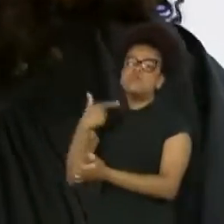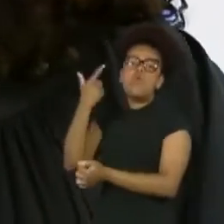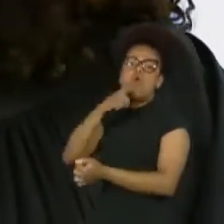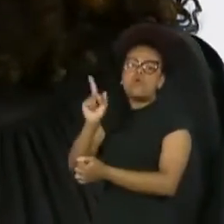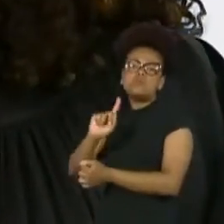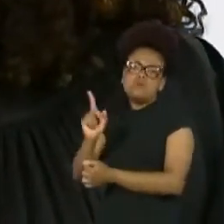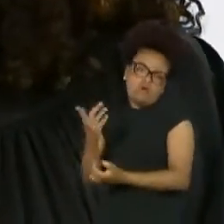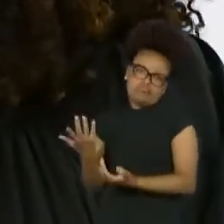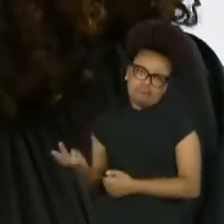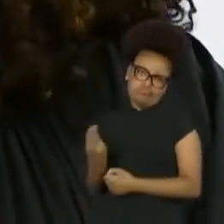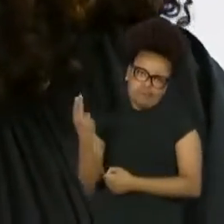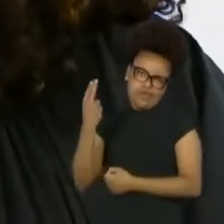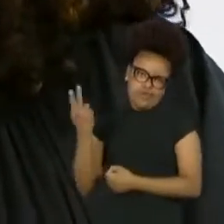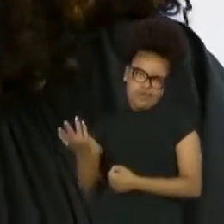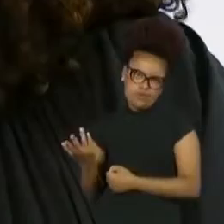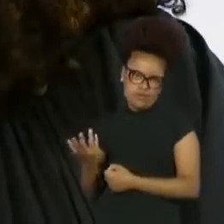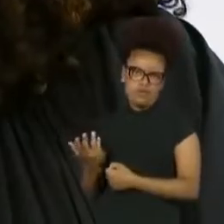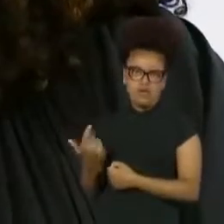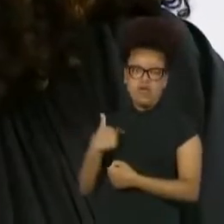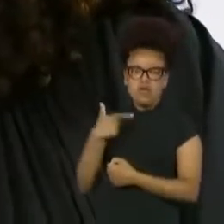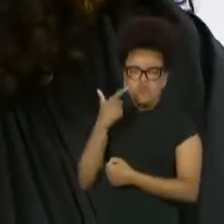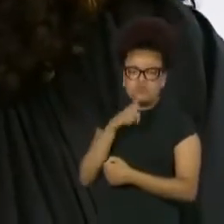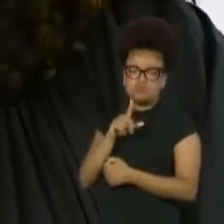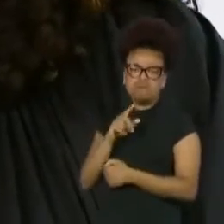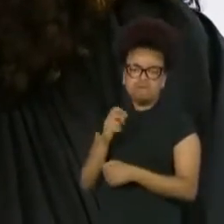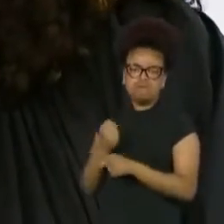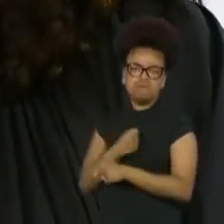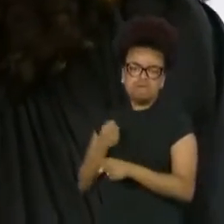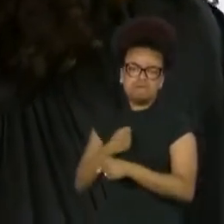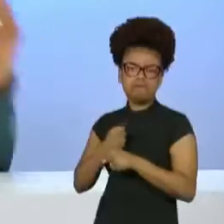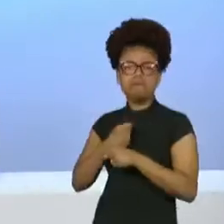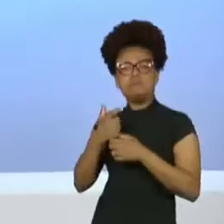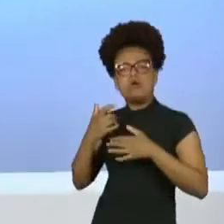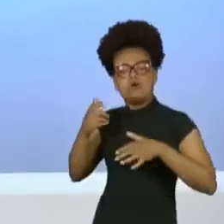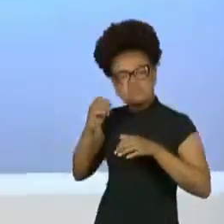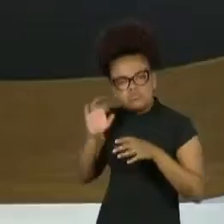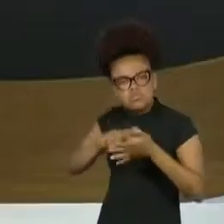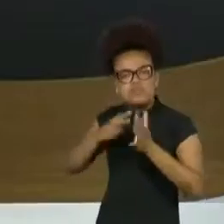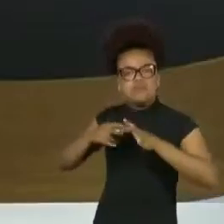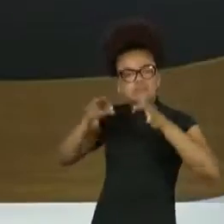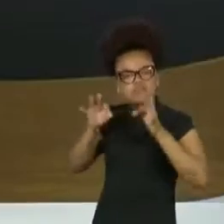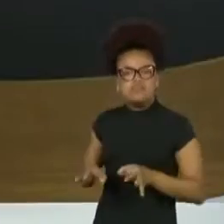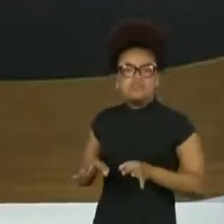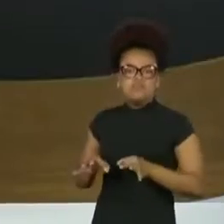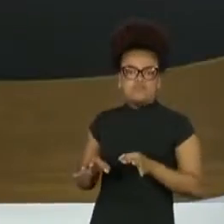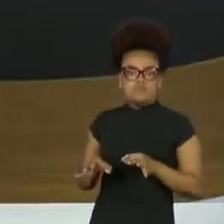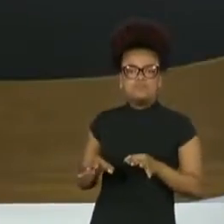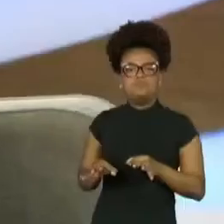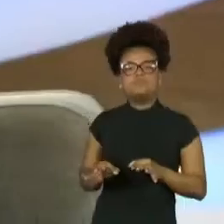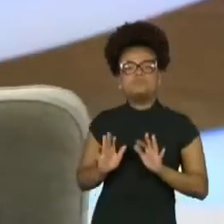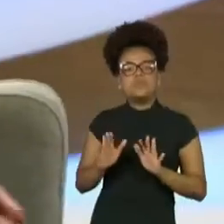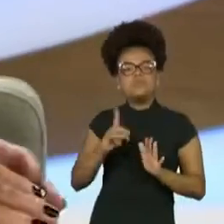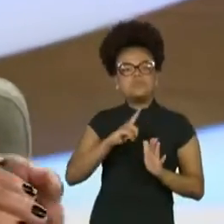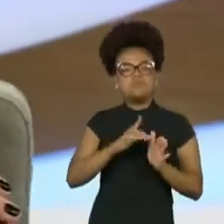que... Aliás, meus casamentos chegam por aí que eles duram. Não,